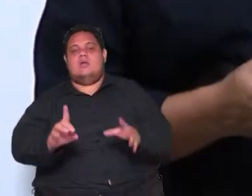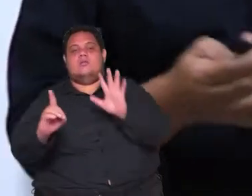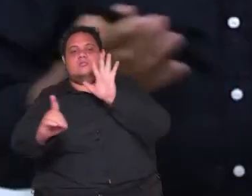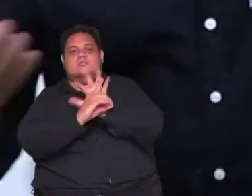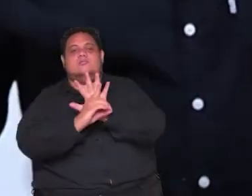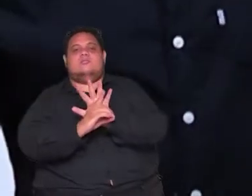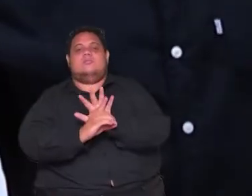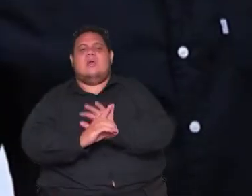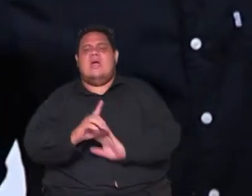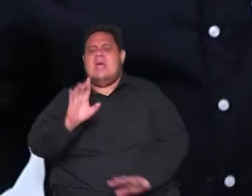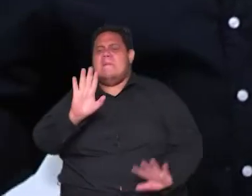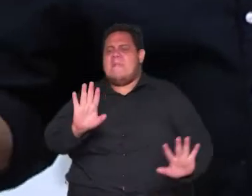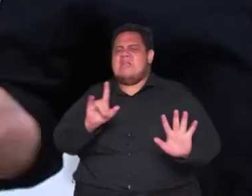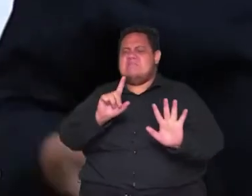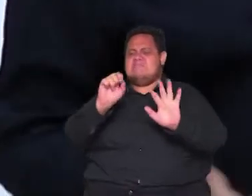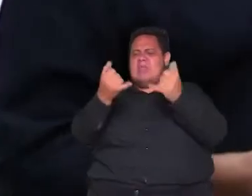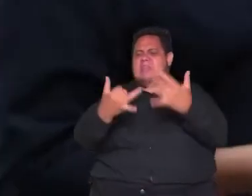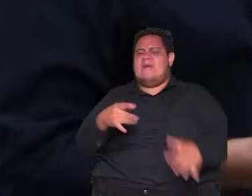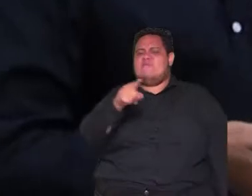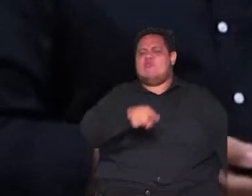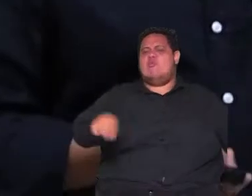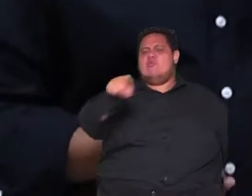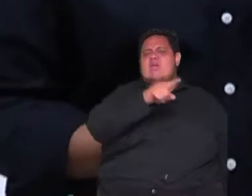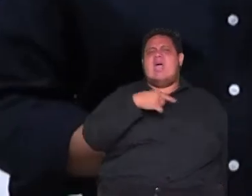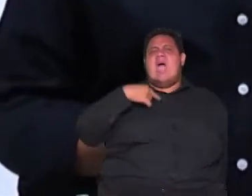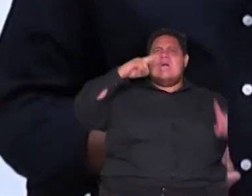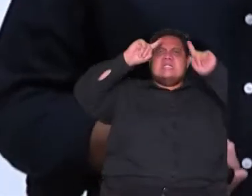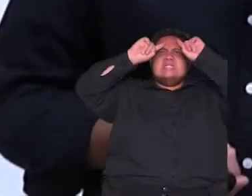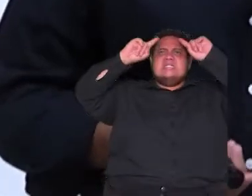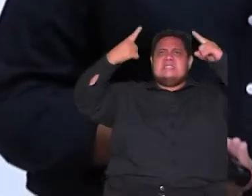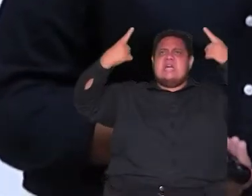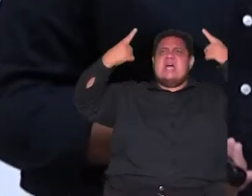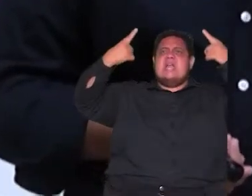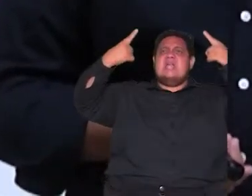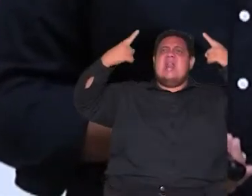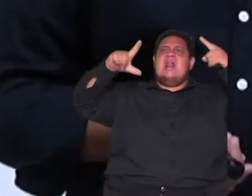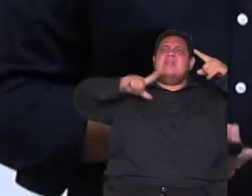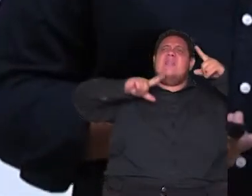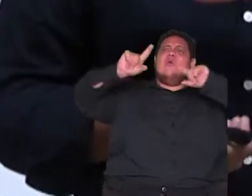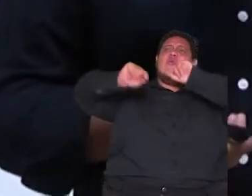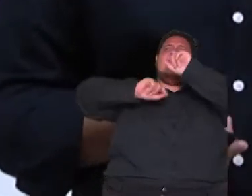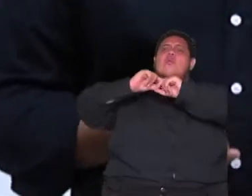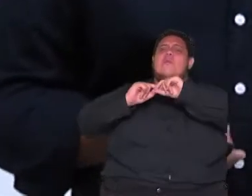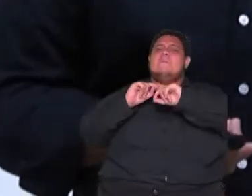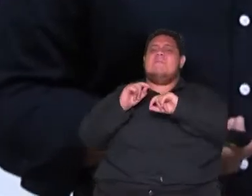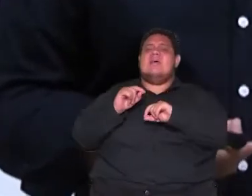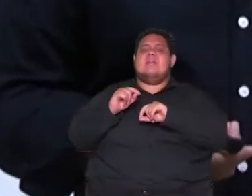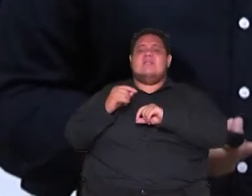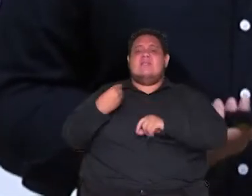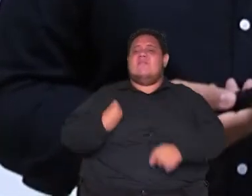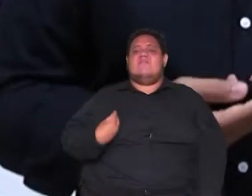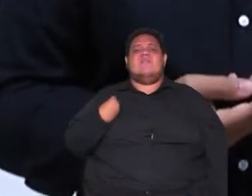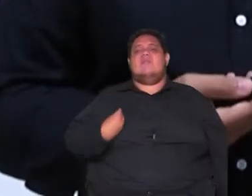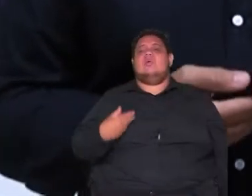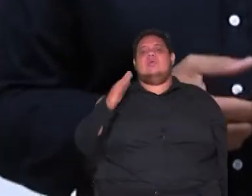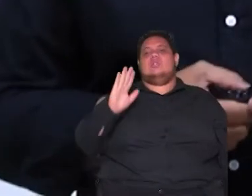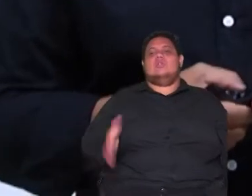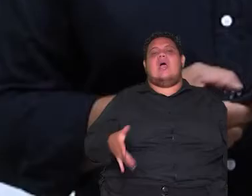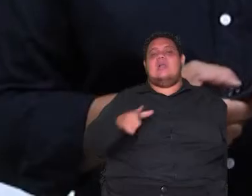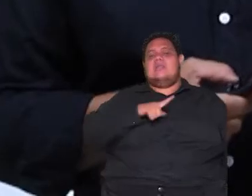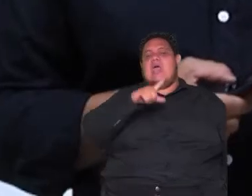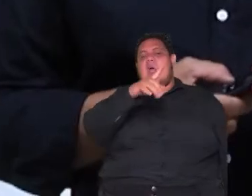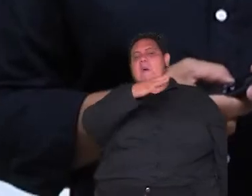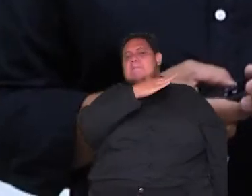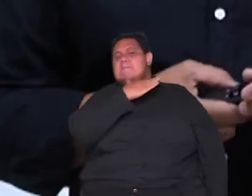deixa eu dizer uma coisa para vocês as ideias de John Locke mais tarde ele não viveu para isso ele já estava já tinha